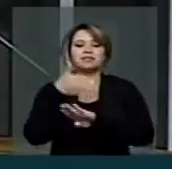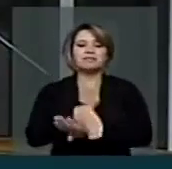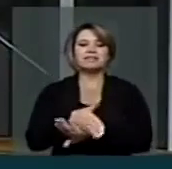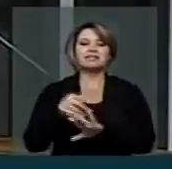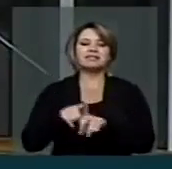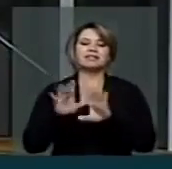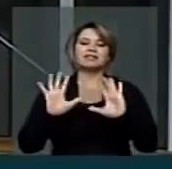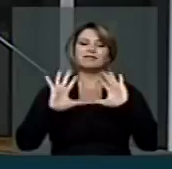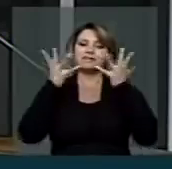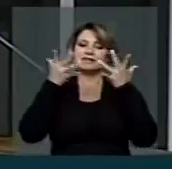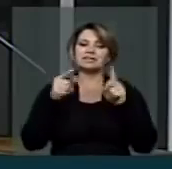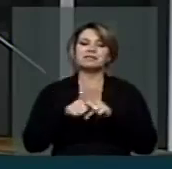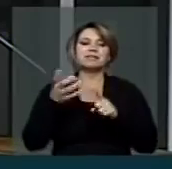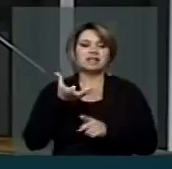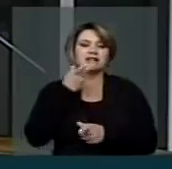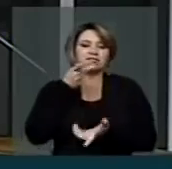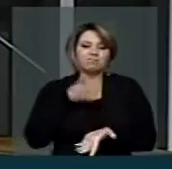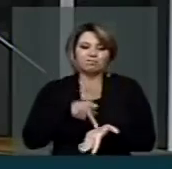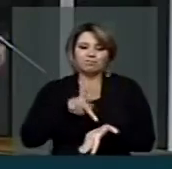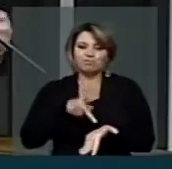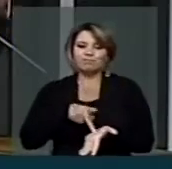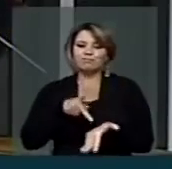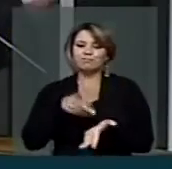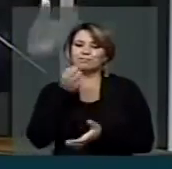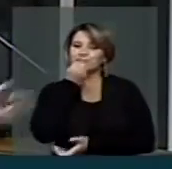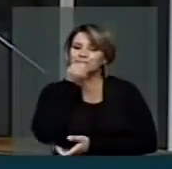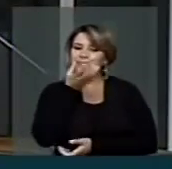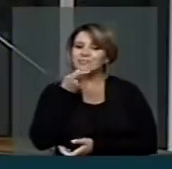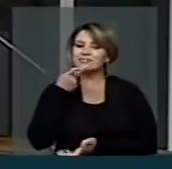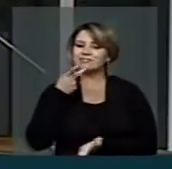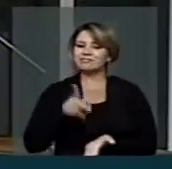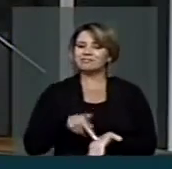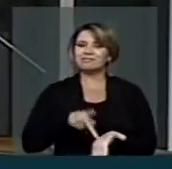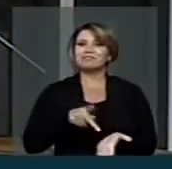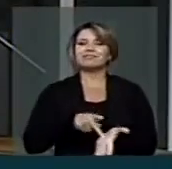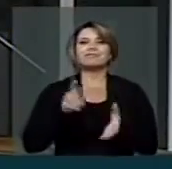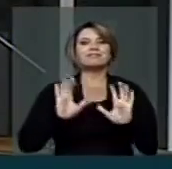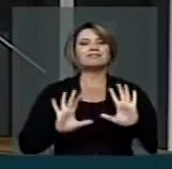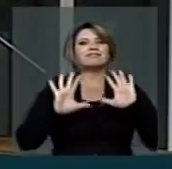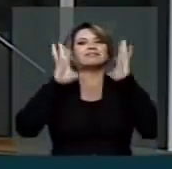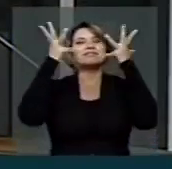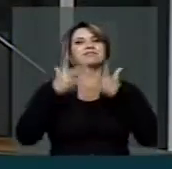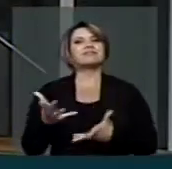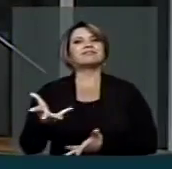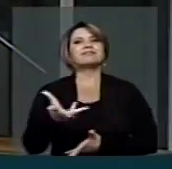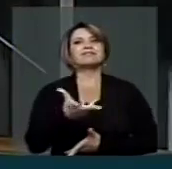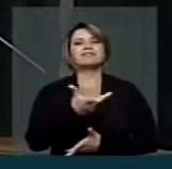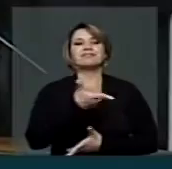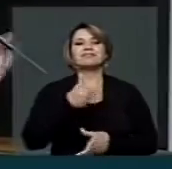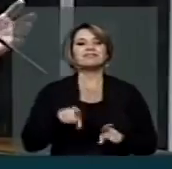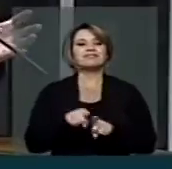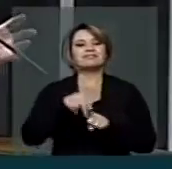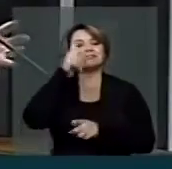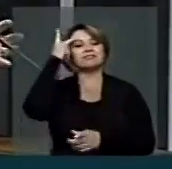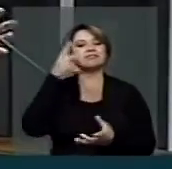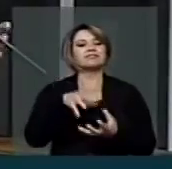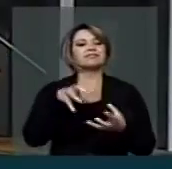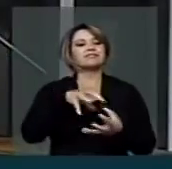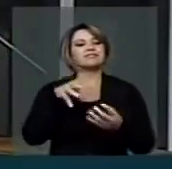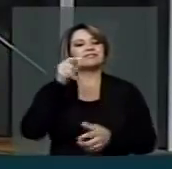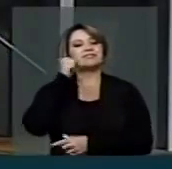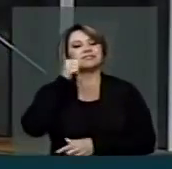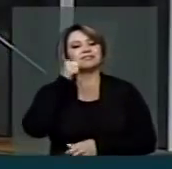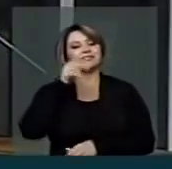eventos, mas quero, do fundo do meu coração, desejar que, mais uma vez, as festas sejam maravilhosas, que esses idosos e essas mulheres,